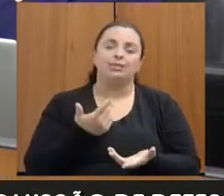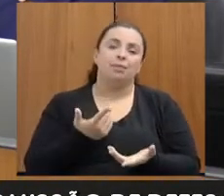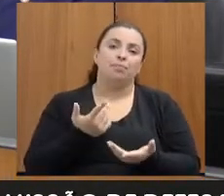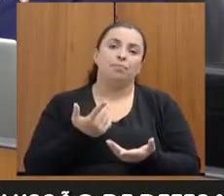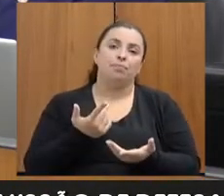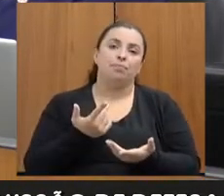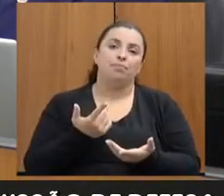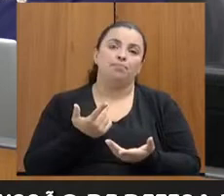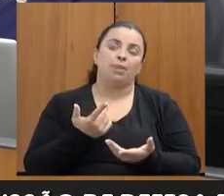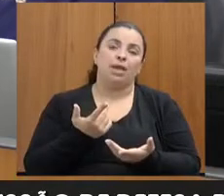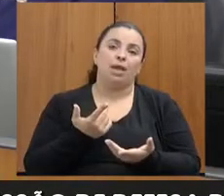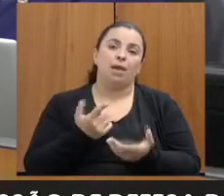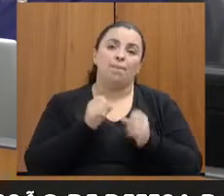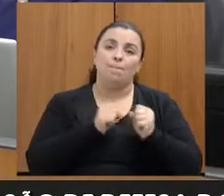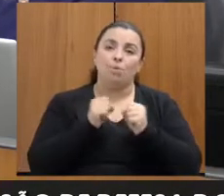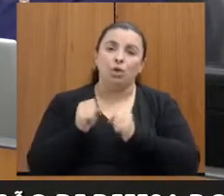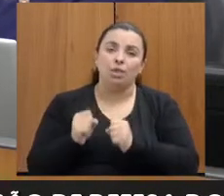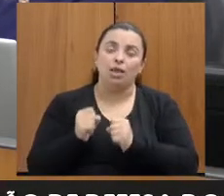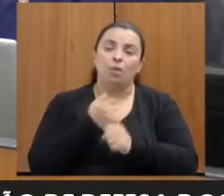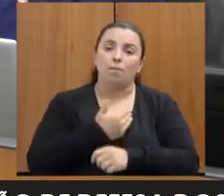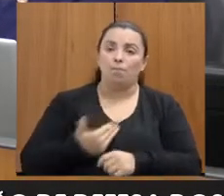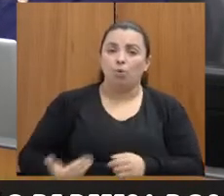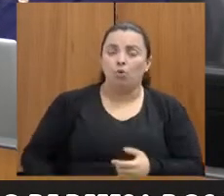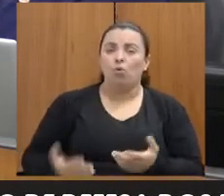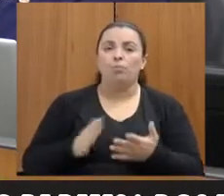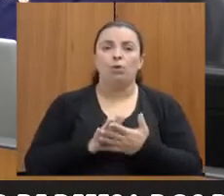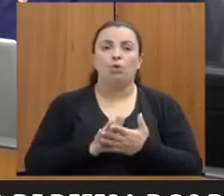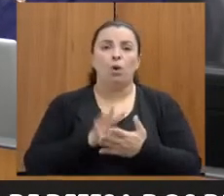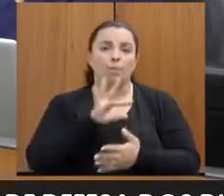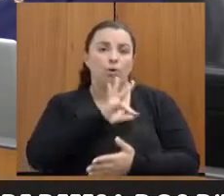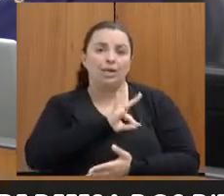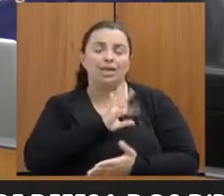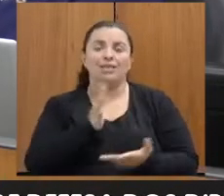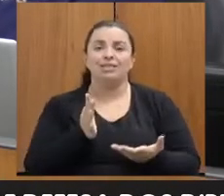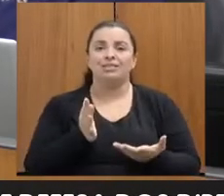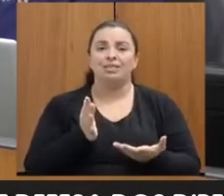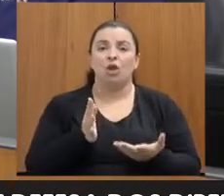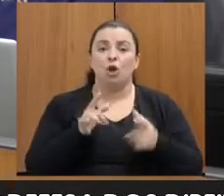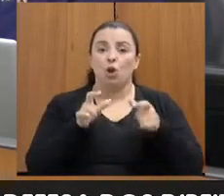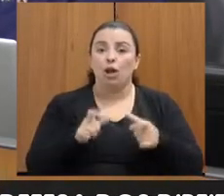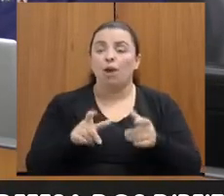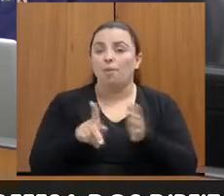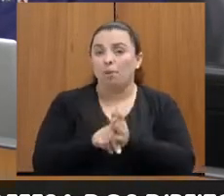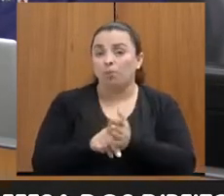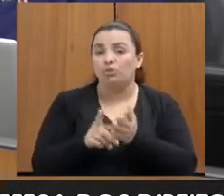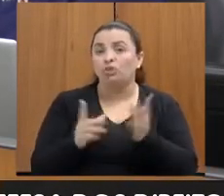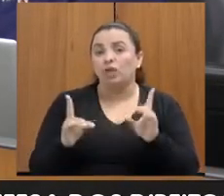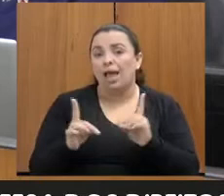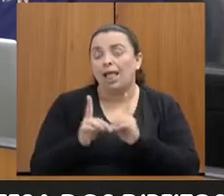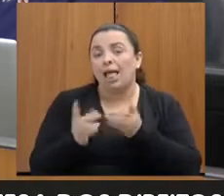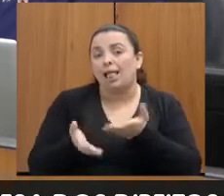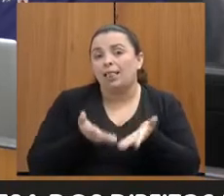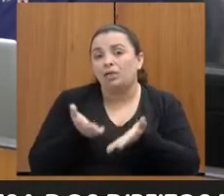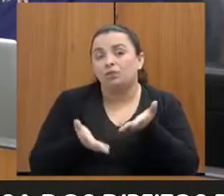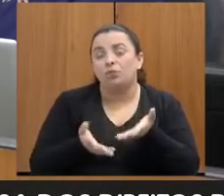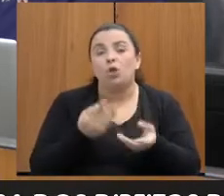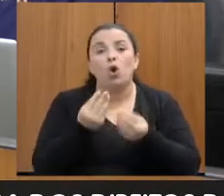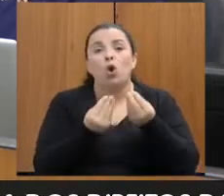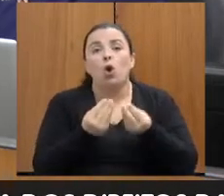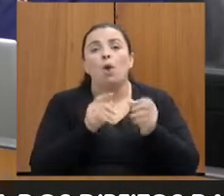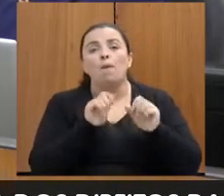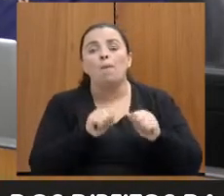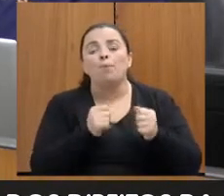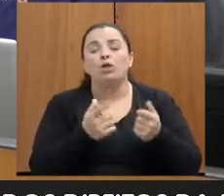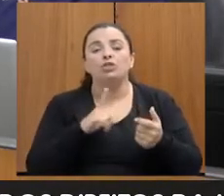local de atendimento, nós precisamos ter. E eu fico, já te disse, na última oportunidade de encontro, acho que eu te falo toda vez que eu te encontro,